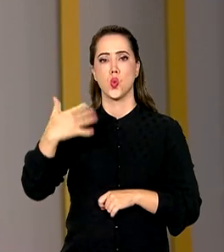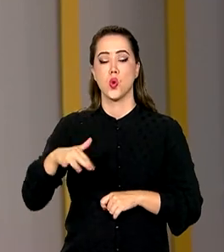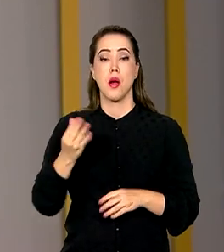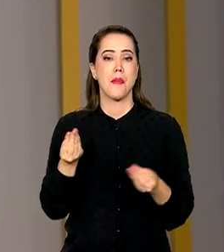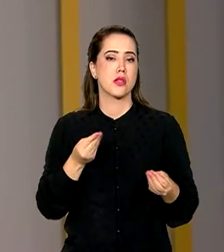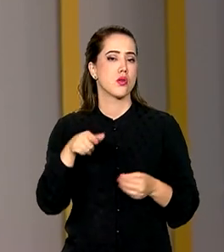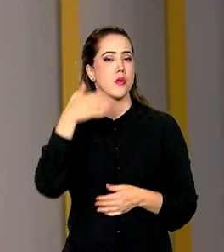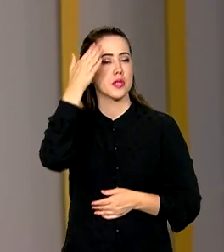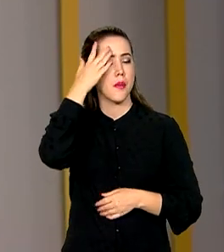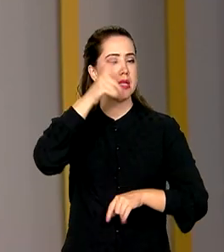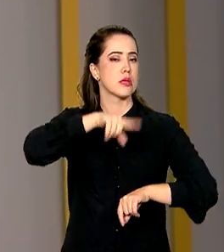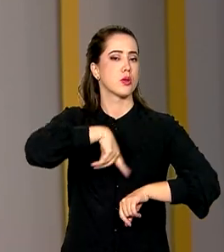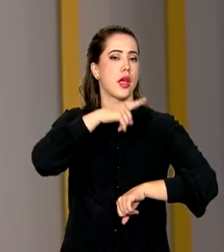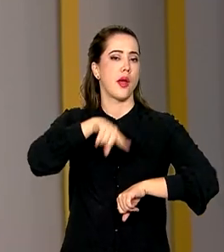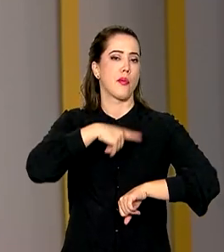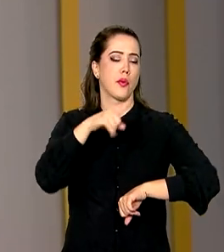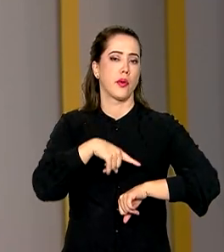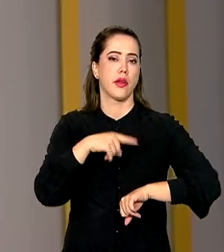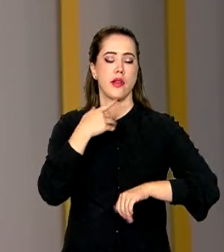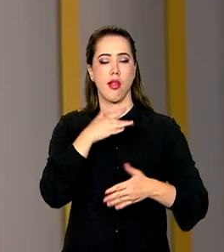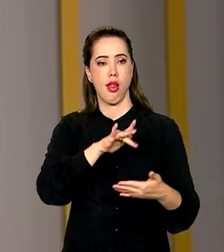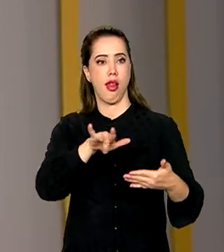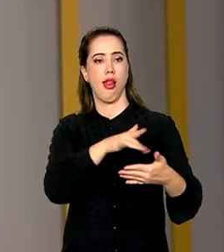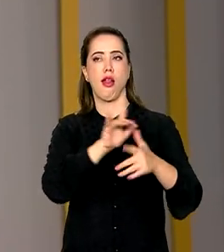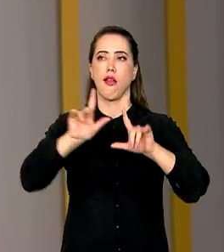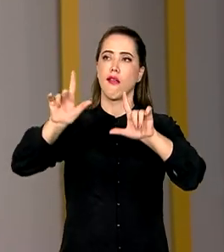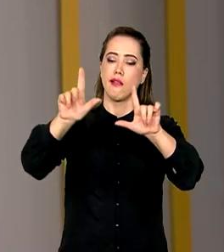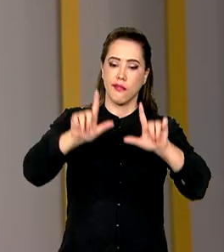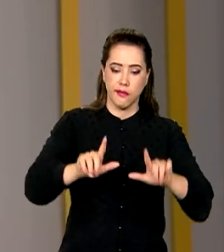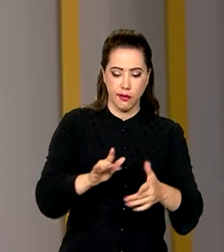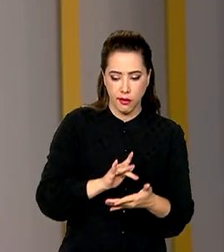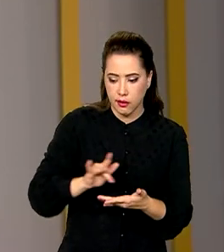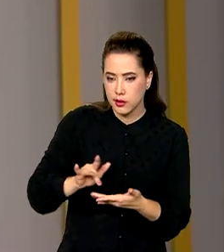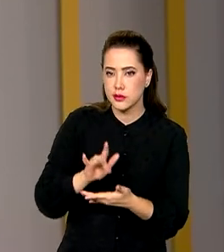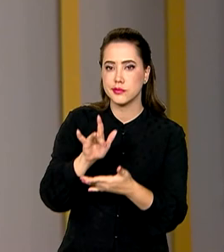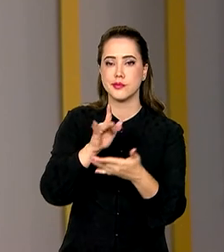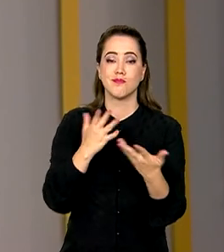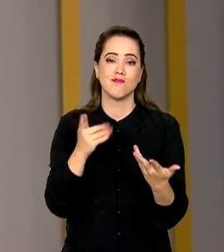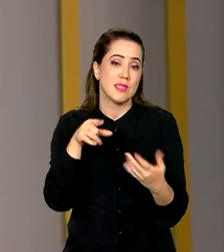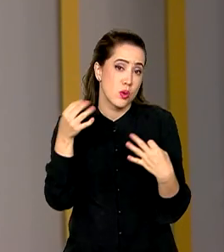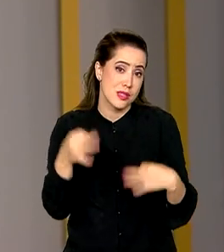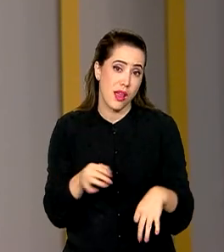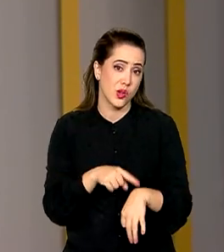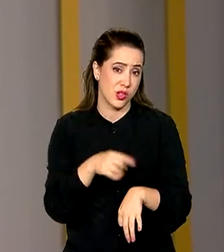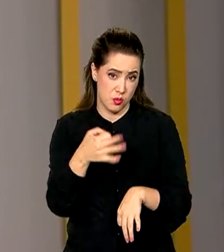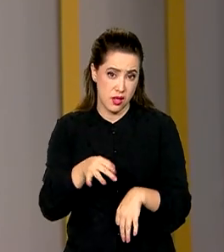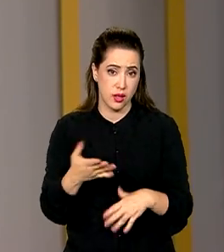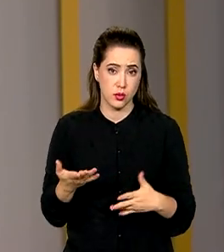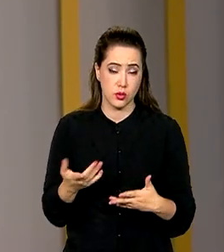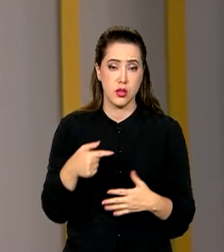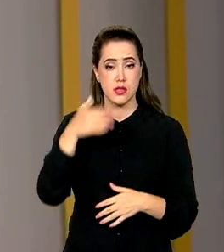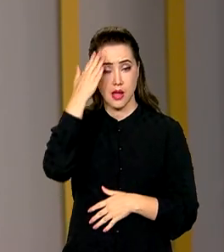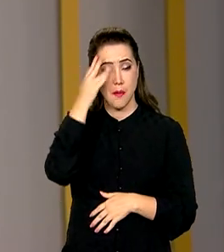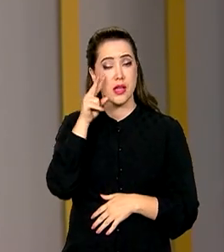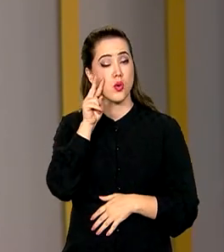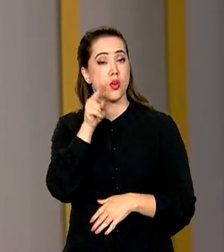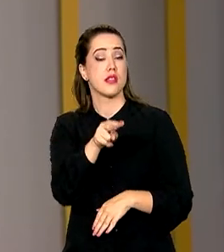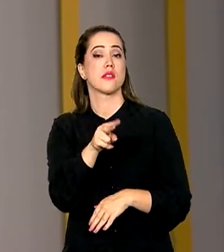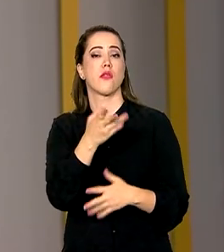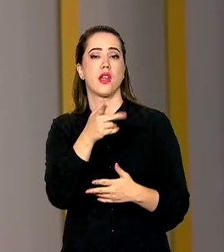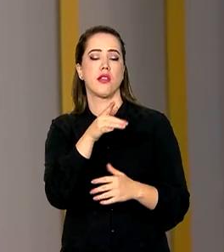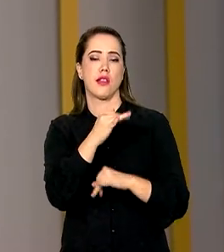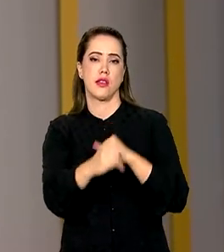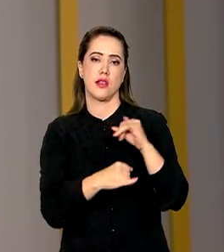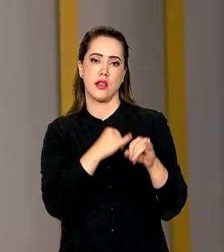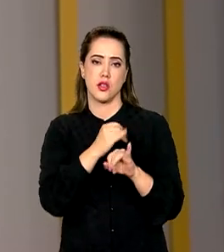Mas como saber se o tempo que os pequenos ficam na frente das telas é o ideal? E mais, como saber se os conteúdos que eles acessam são